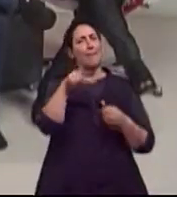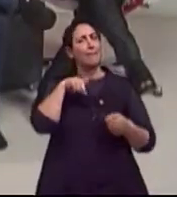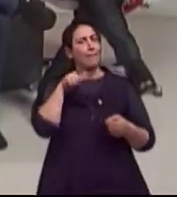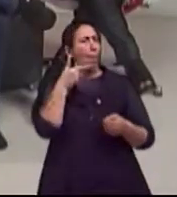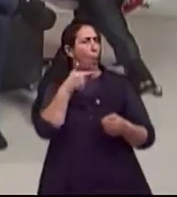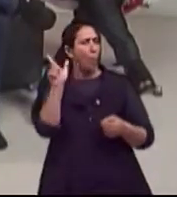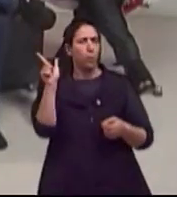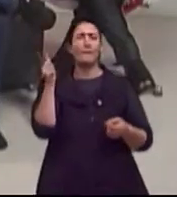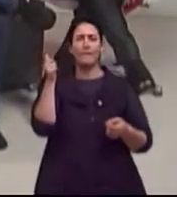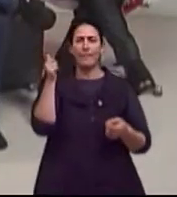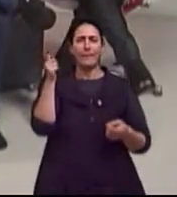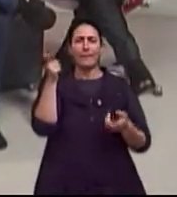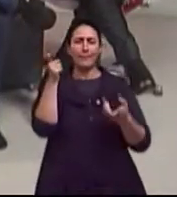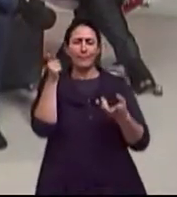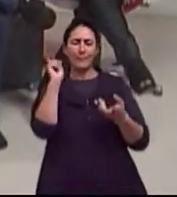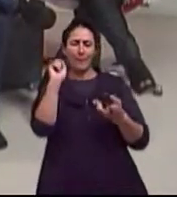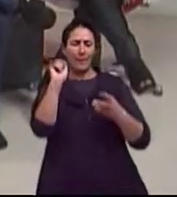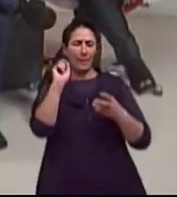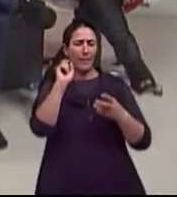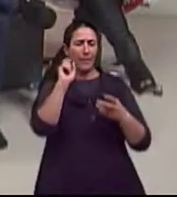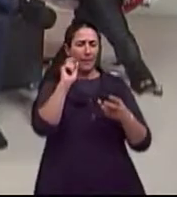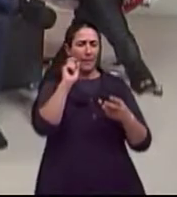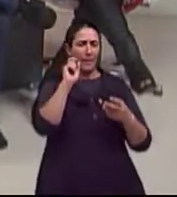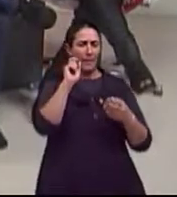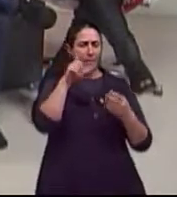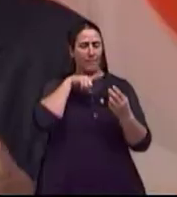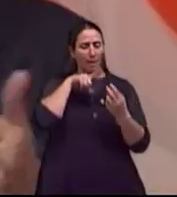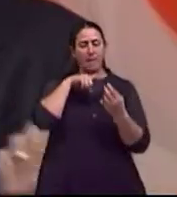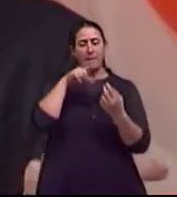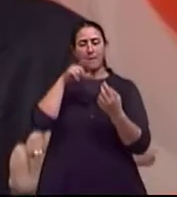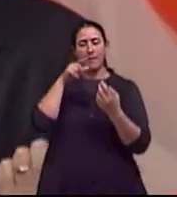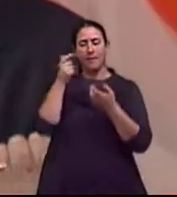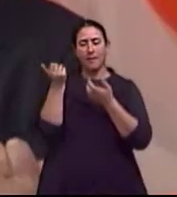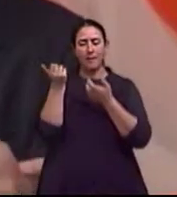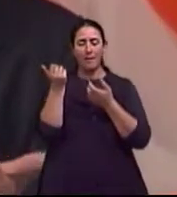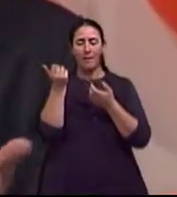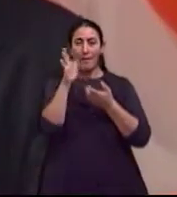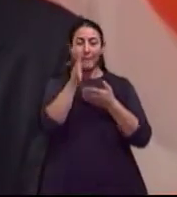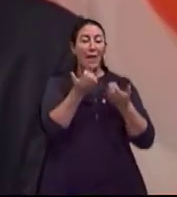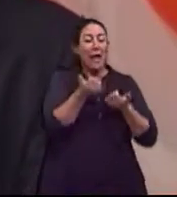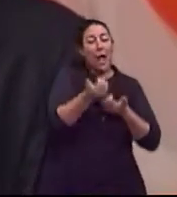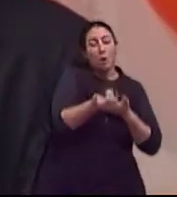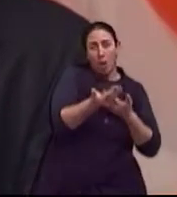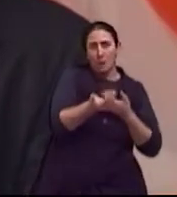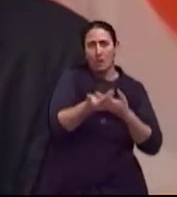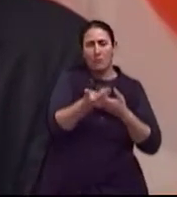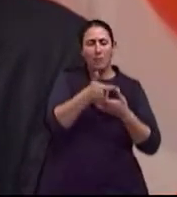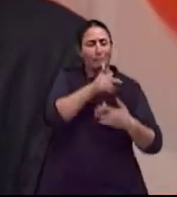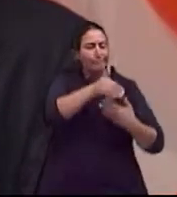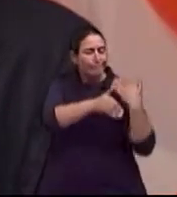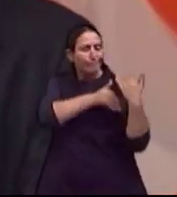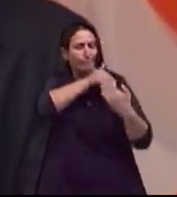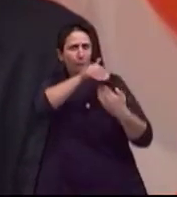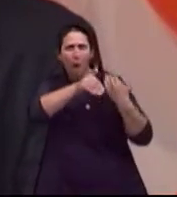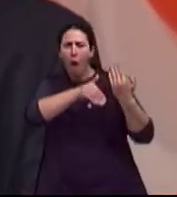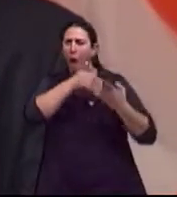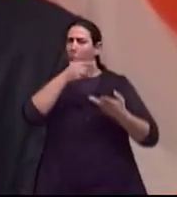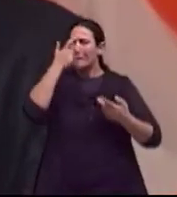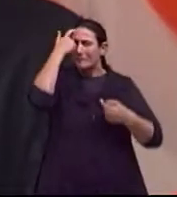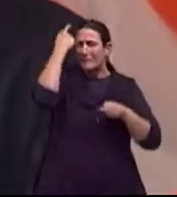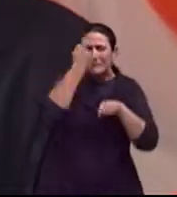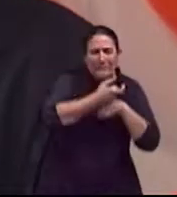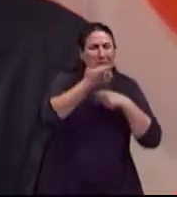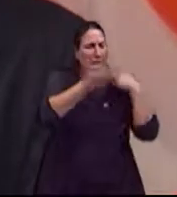idade que se chama a envelhecência, semelhante à adolescência. Que é uma, assim como